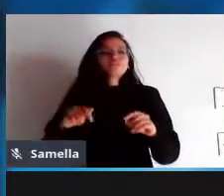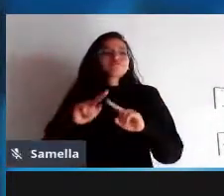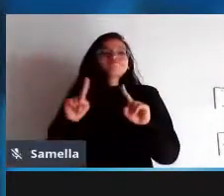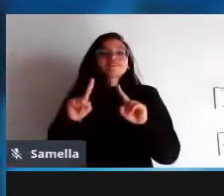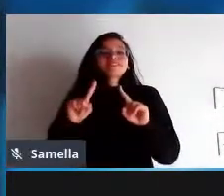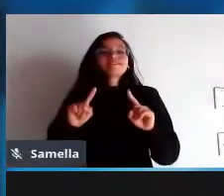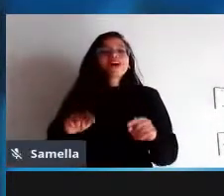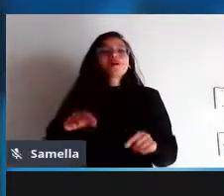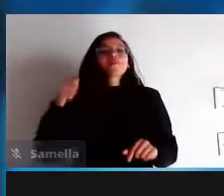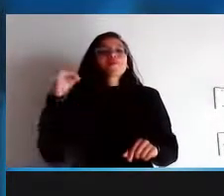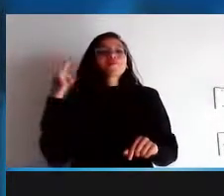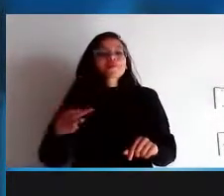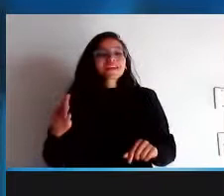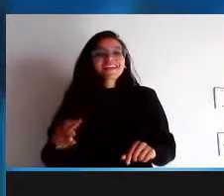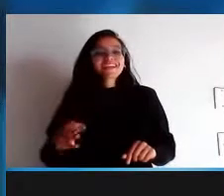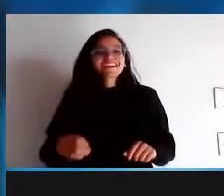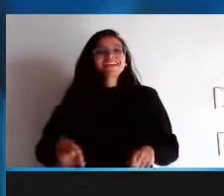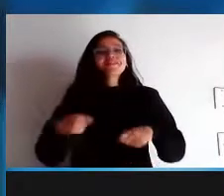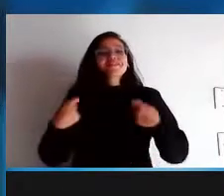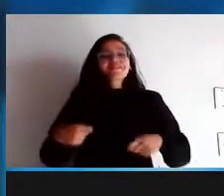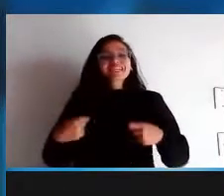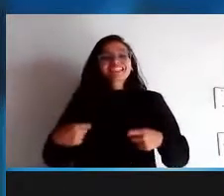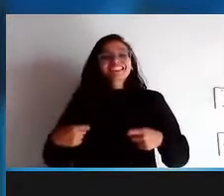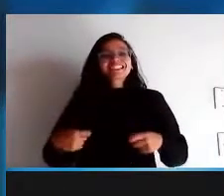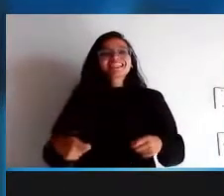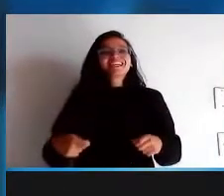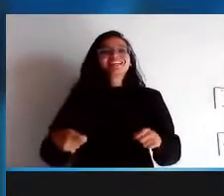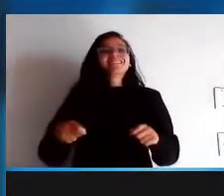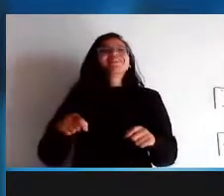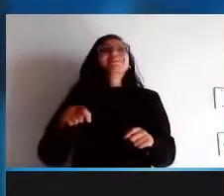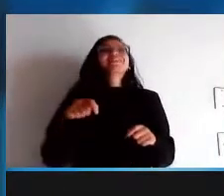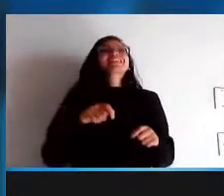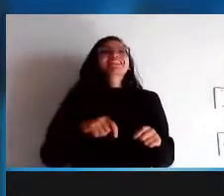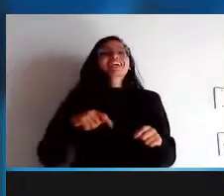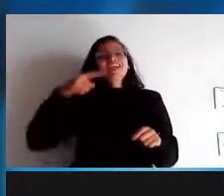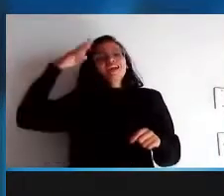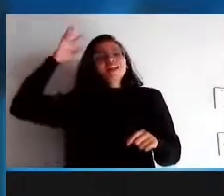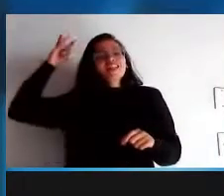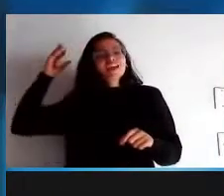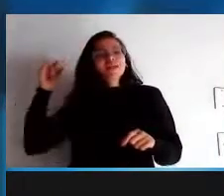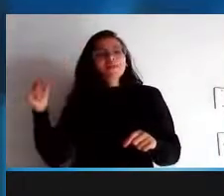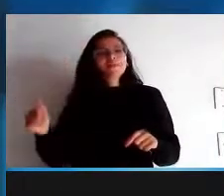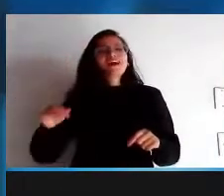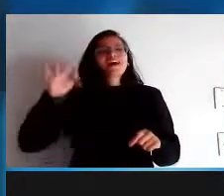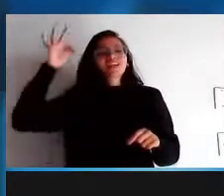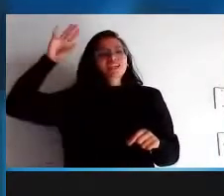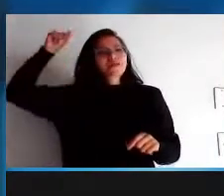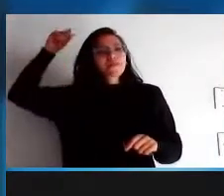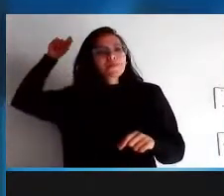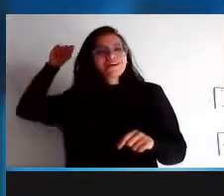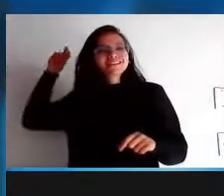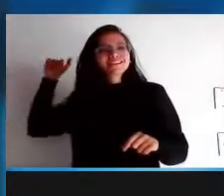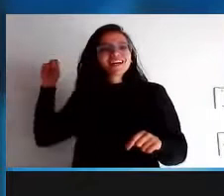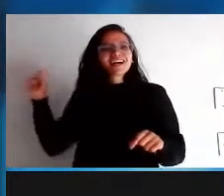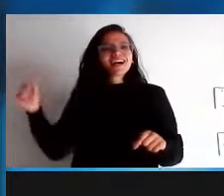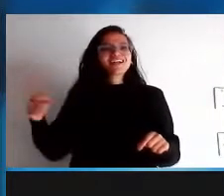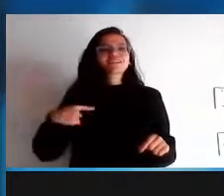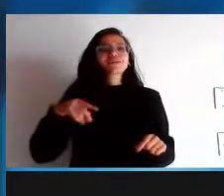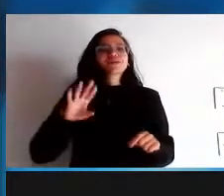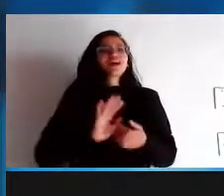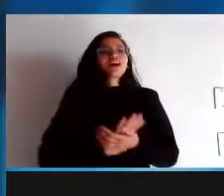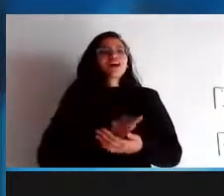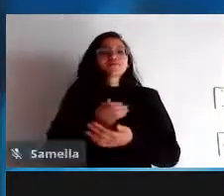alcançou e isso também é um fato que precisa ser relembrado de tempos e tempos sem esses valores